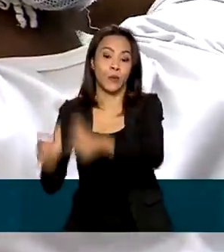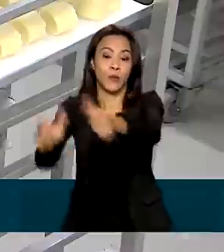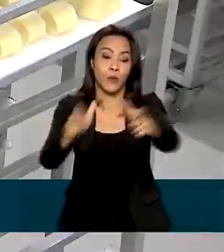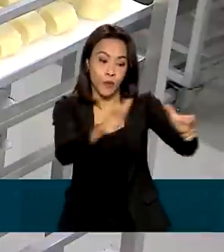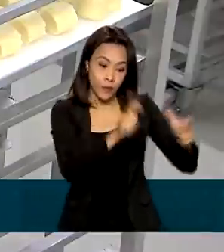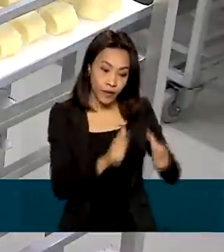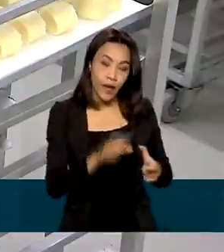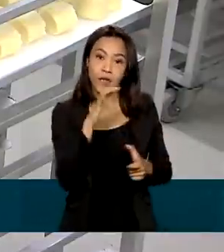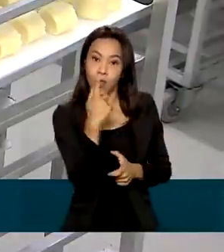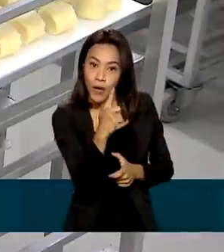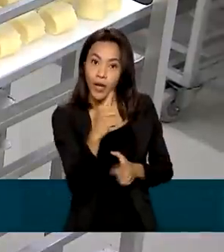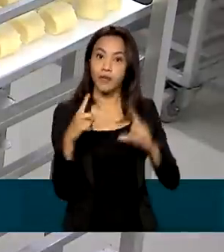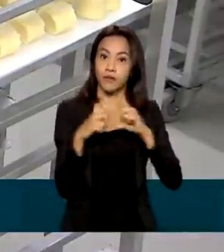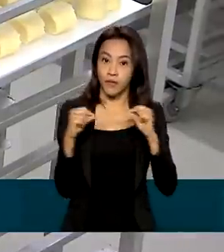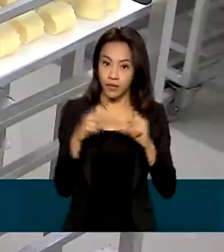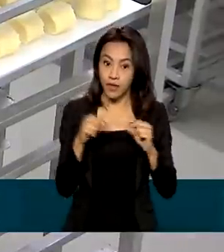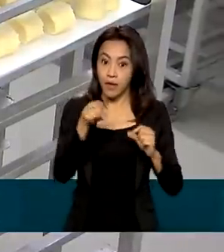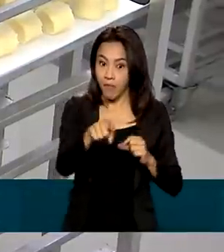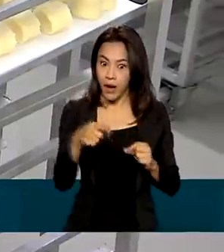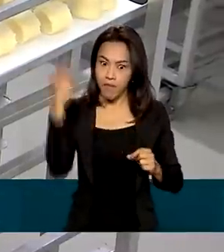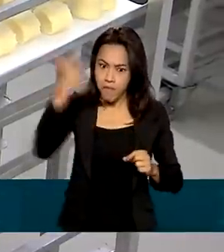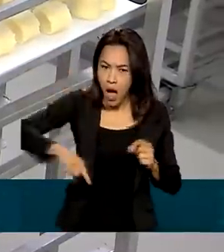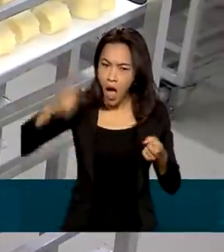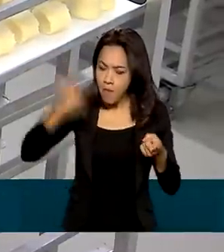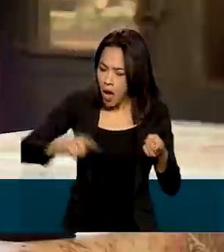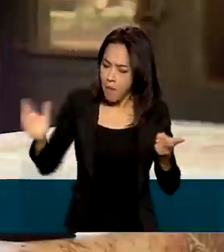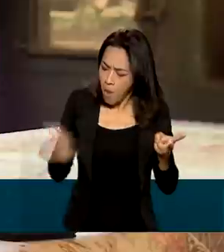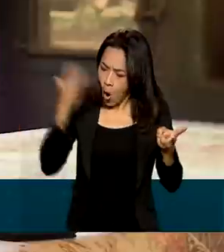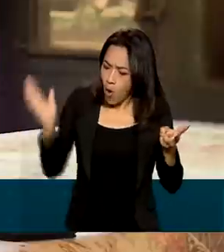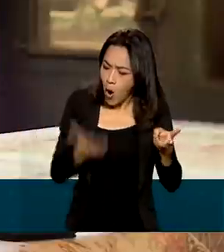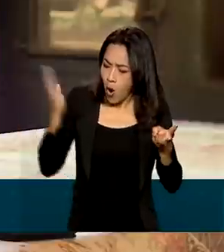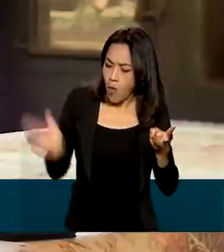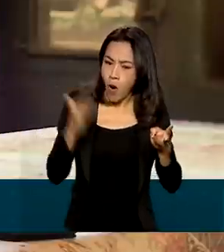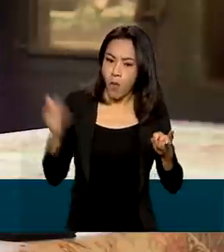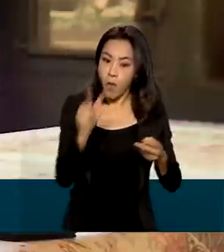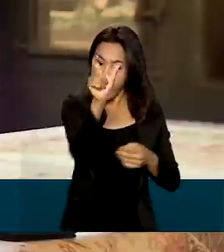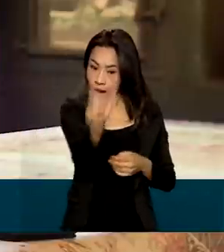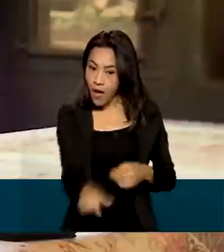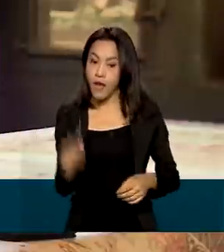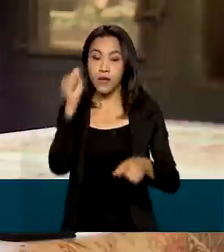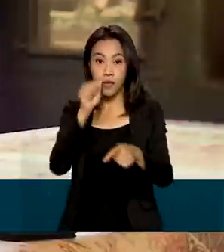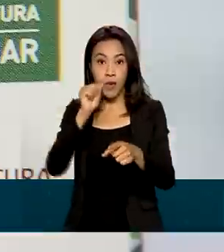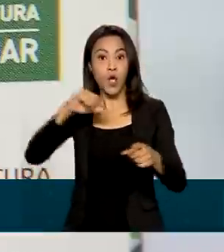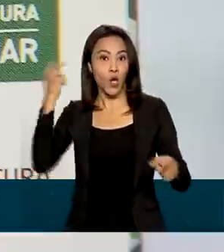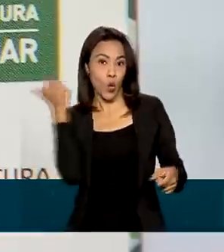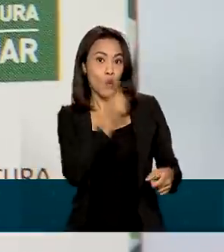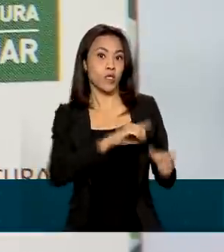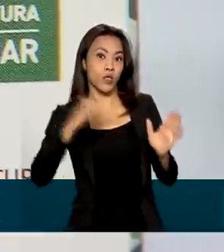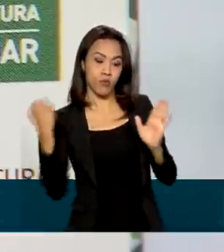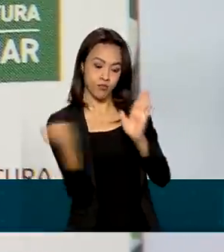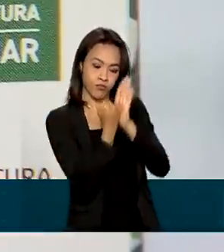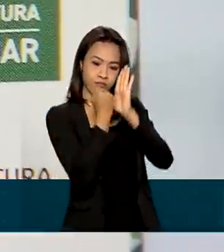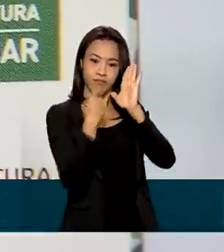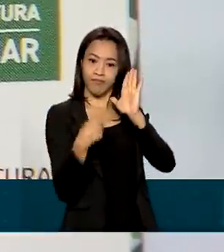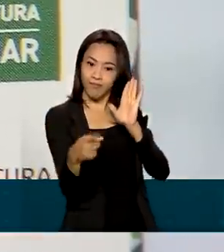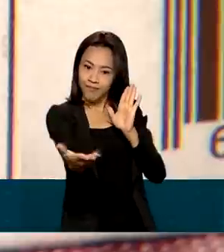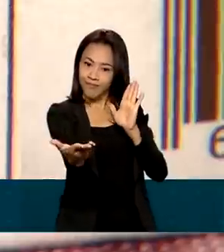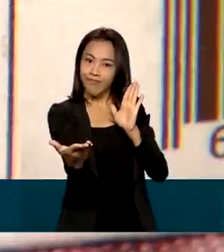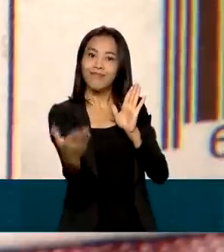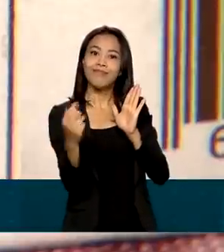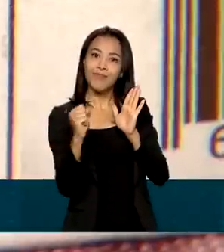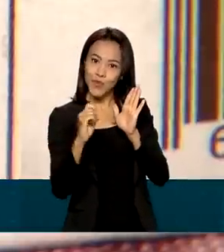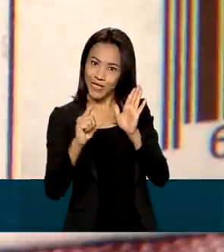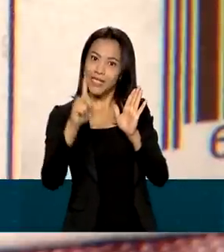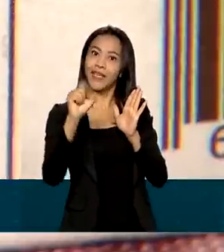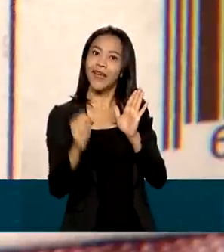Para aumentar o negócio e atingir novos clientes, a produtora adquiriu o Selo Nacional de Agricultura Familiar na